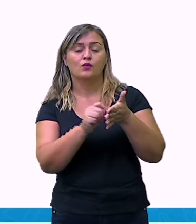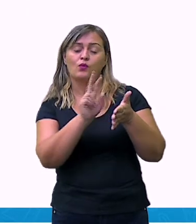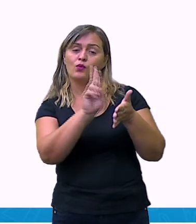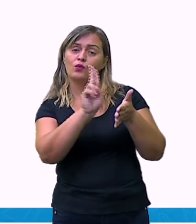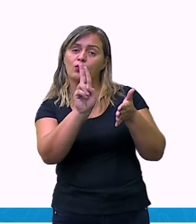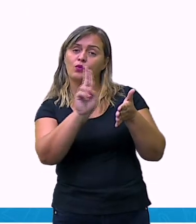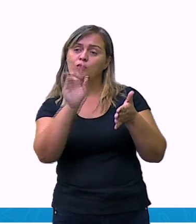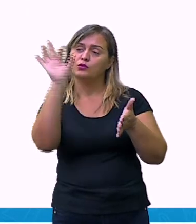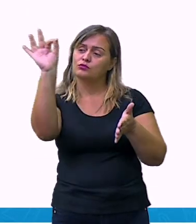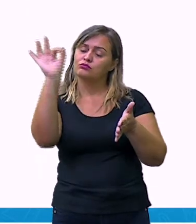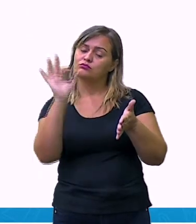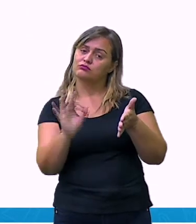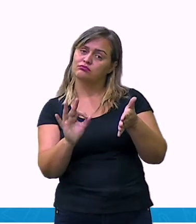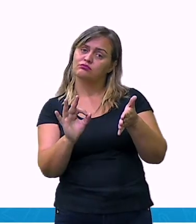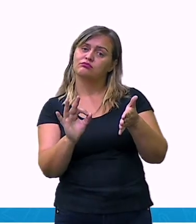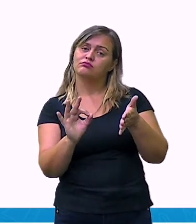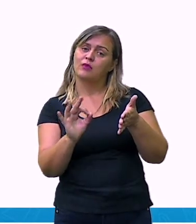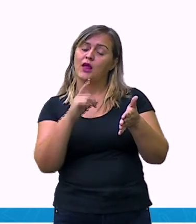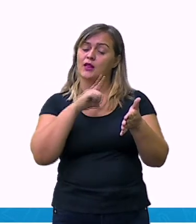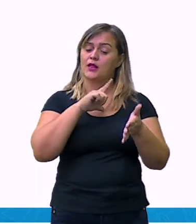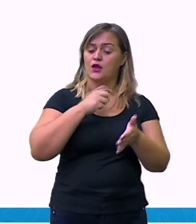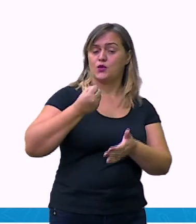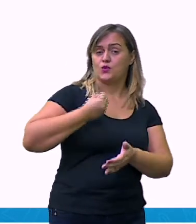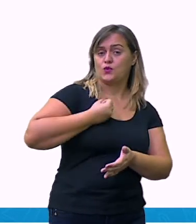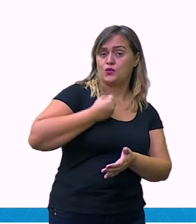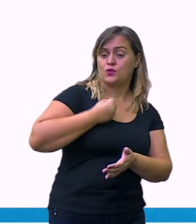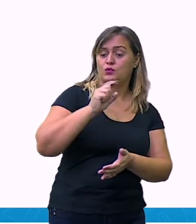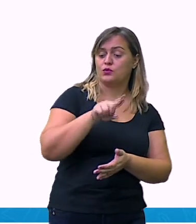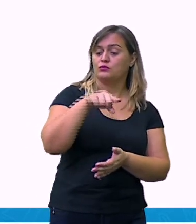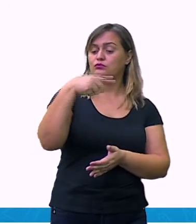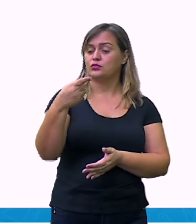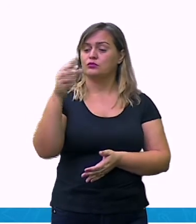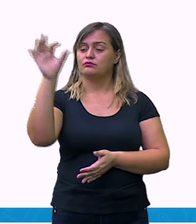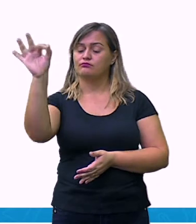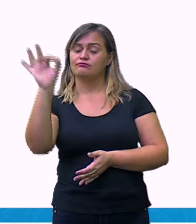símbolo, que é por cento, que significa por cento.